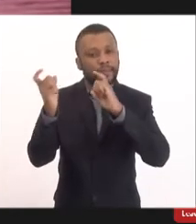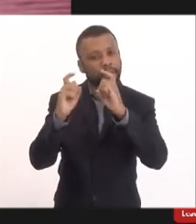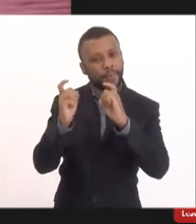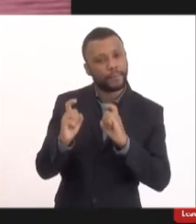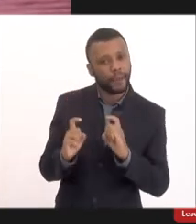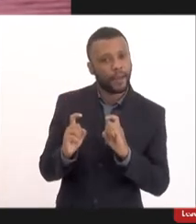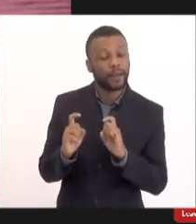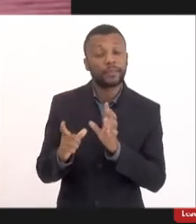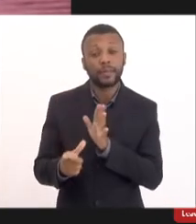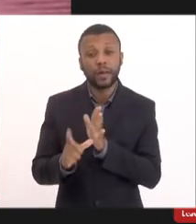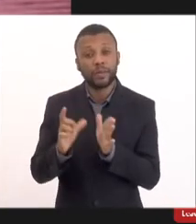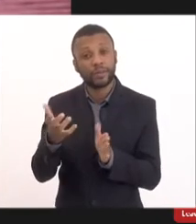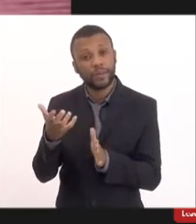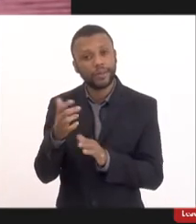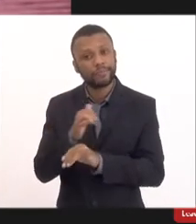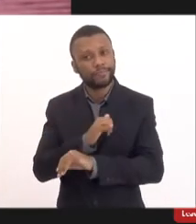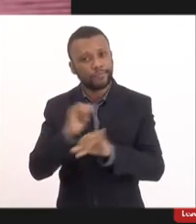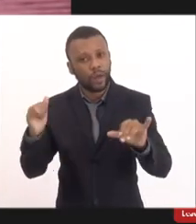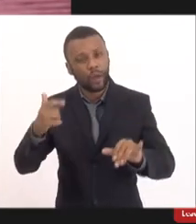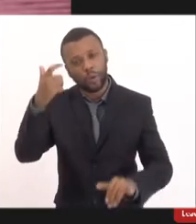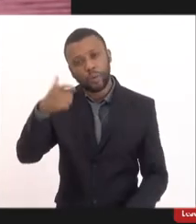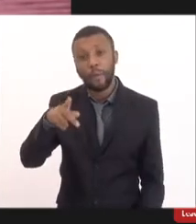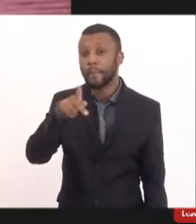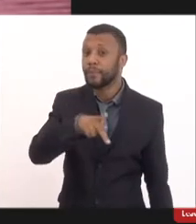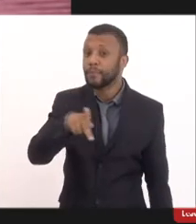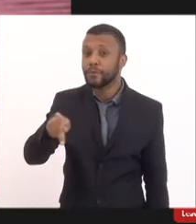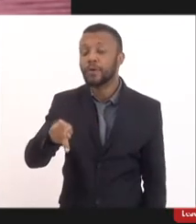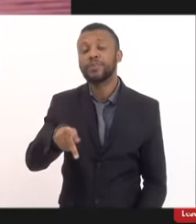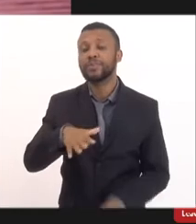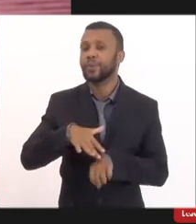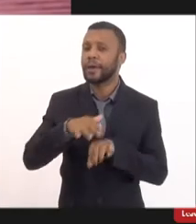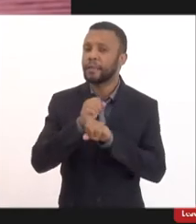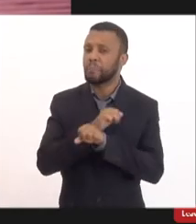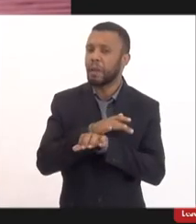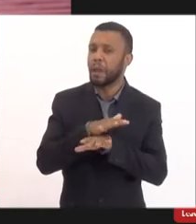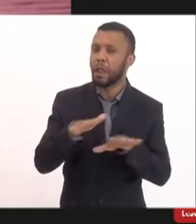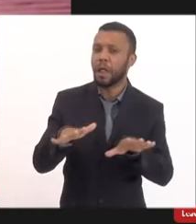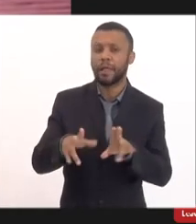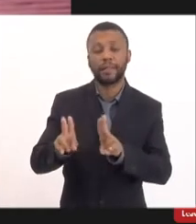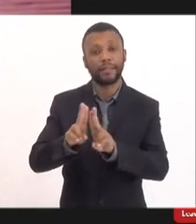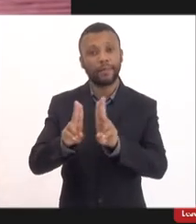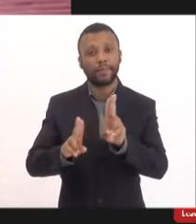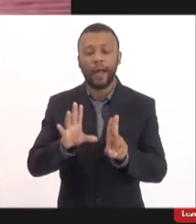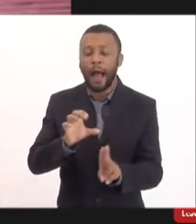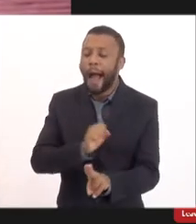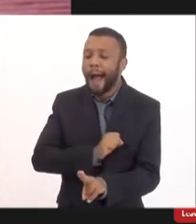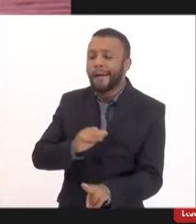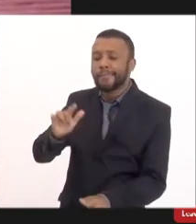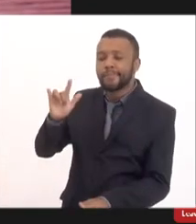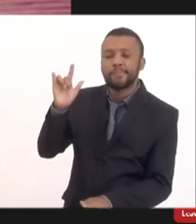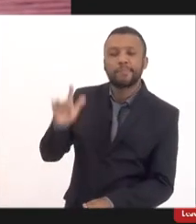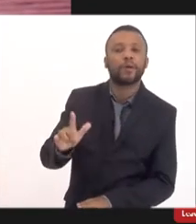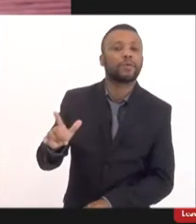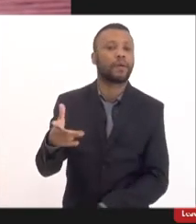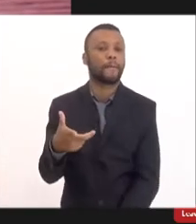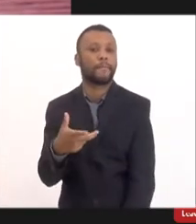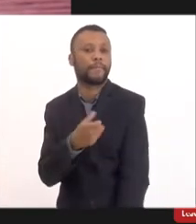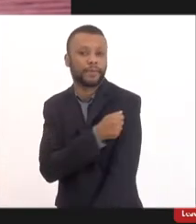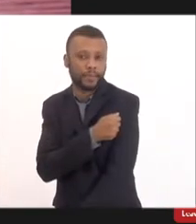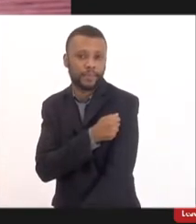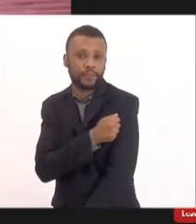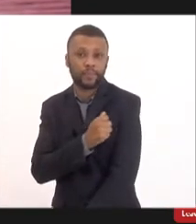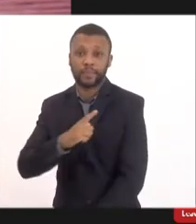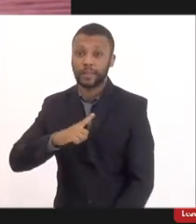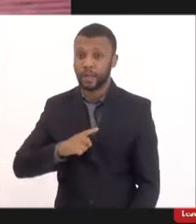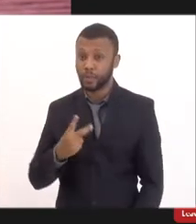adiantar que eu sou professor de doenças infecciosas da UFRJ e sou um apaixonado por vacinas tenho dois